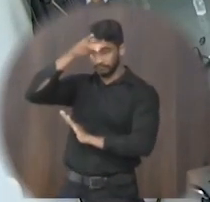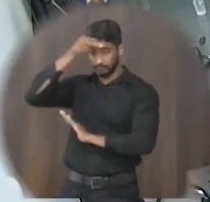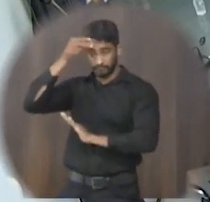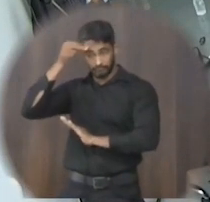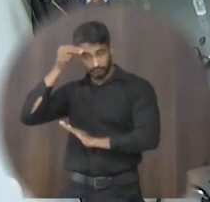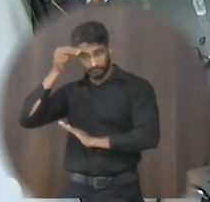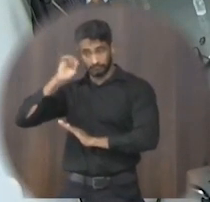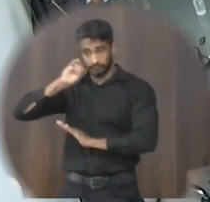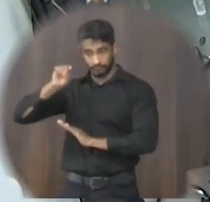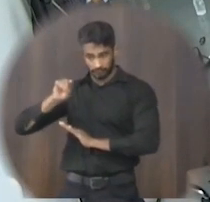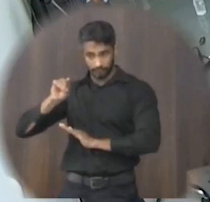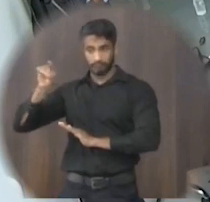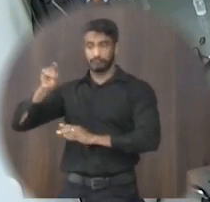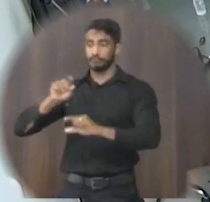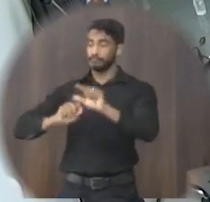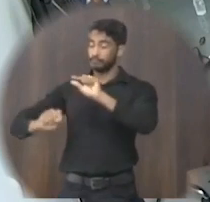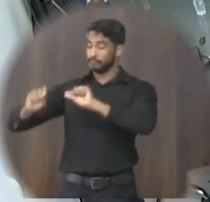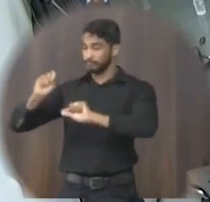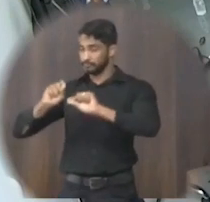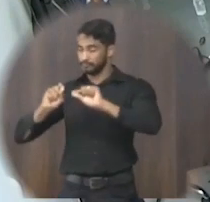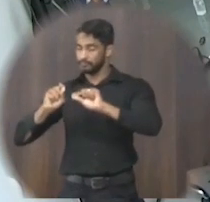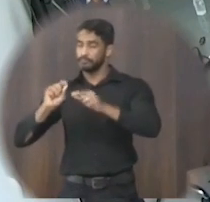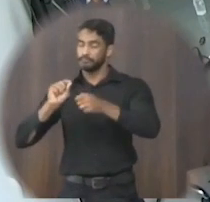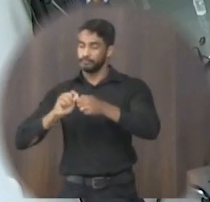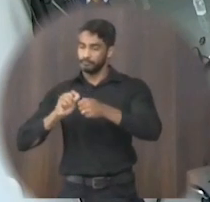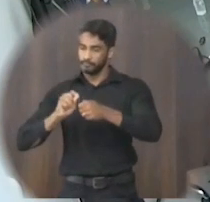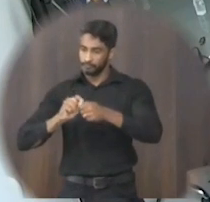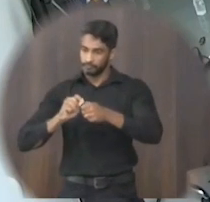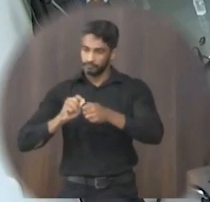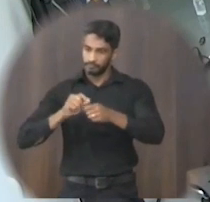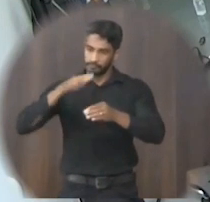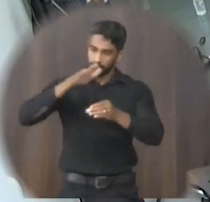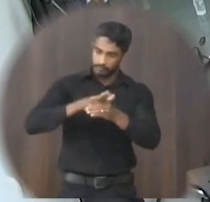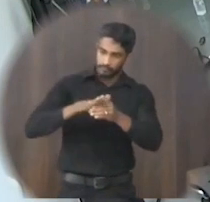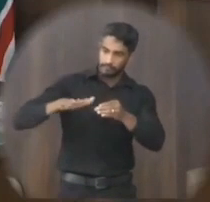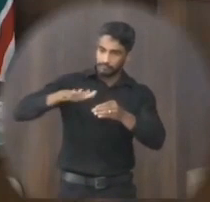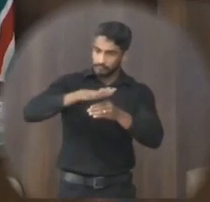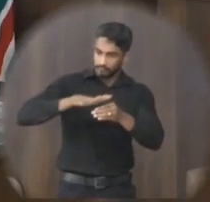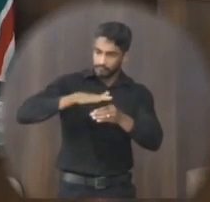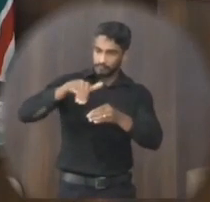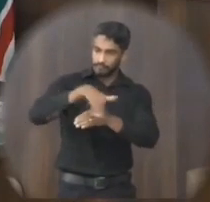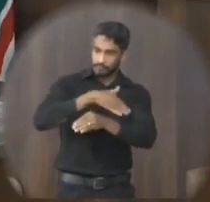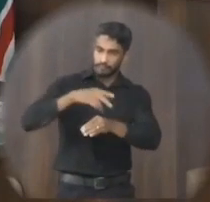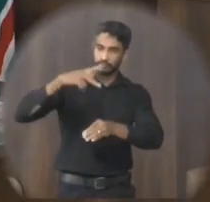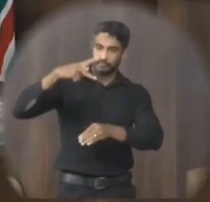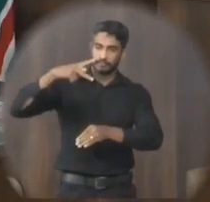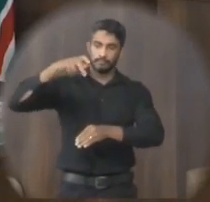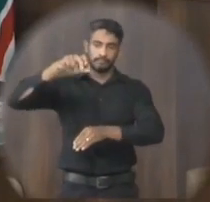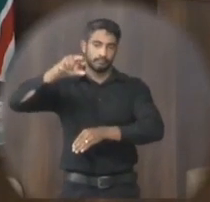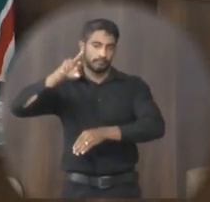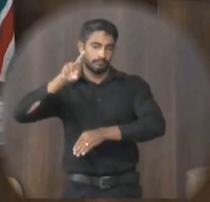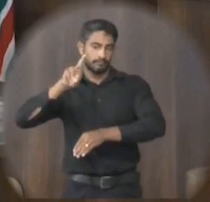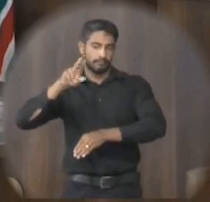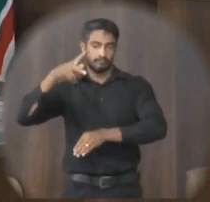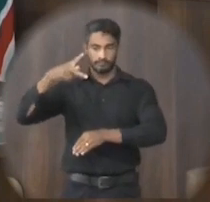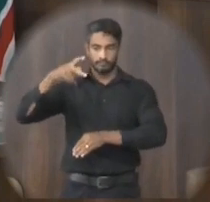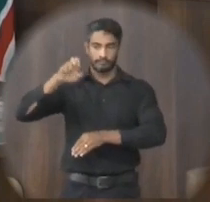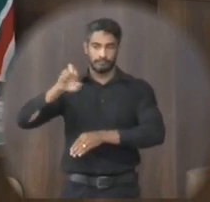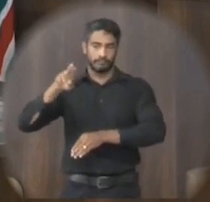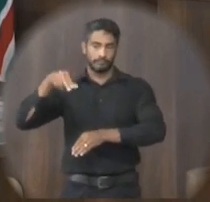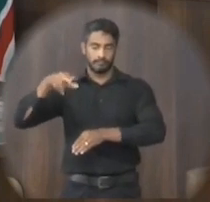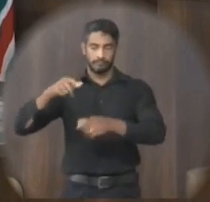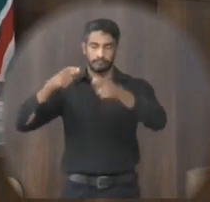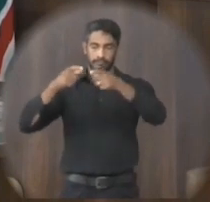municipal senhor José Aparecido Mendes para que seja providenciada a operação tapa buracos na rua Pernambuco esquina com rua Santa Helena no bairro